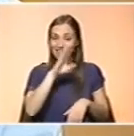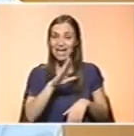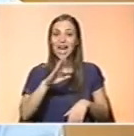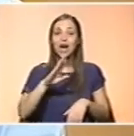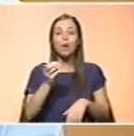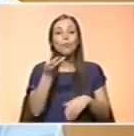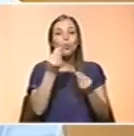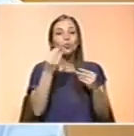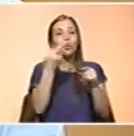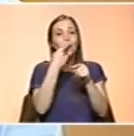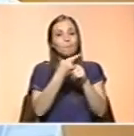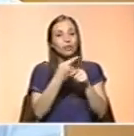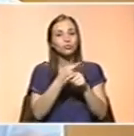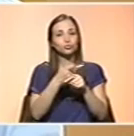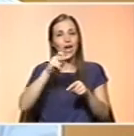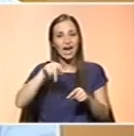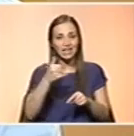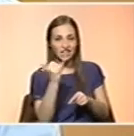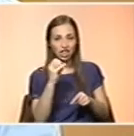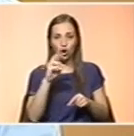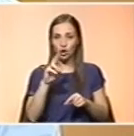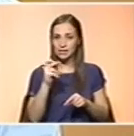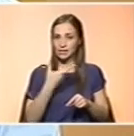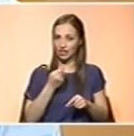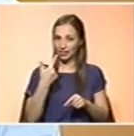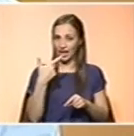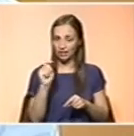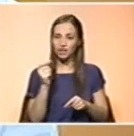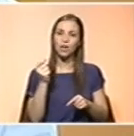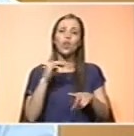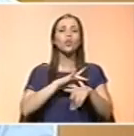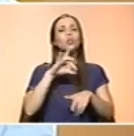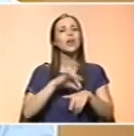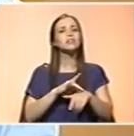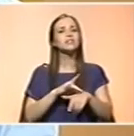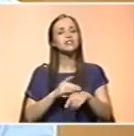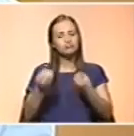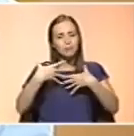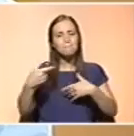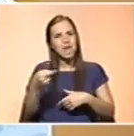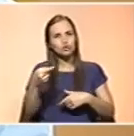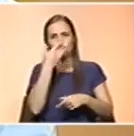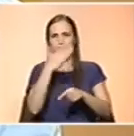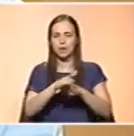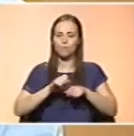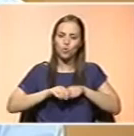tinha uma menor incidência de determinadas doenças crónicas, como o cã, a incurdência cardiovascular.